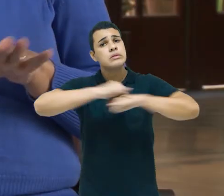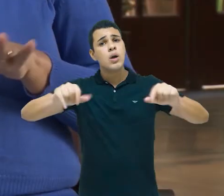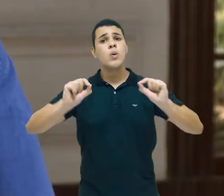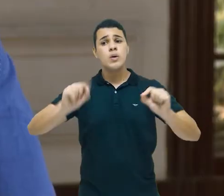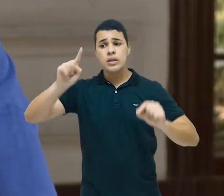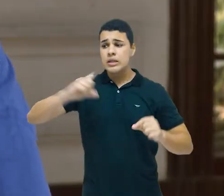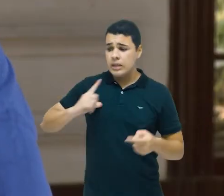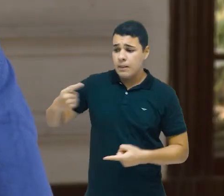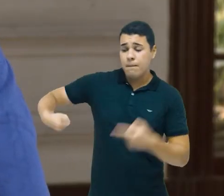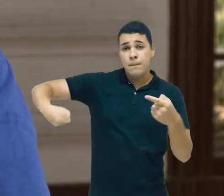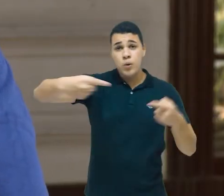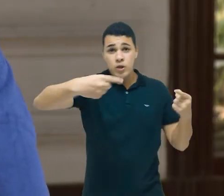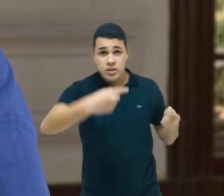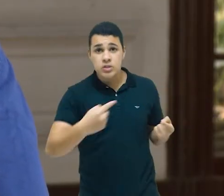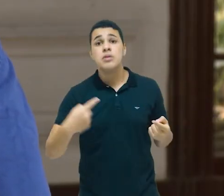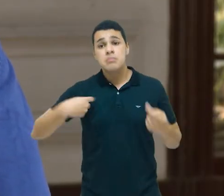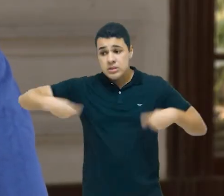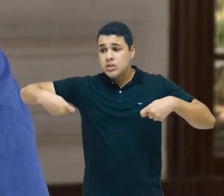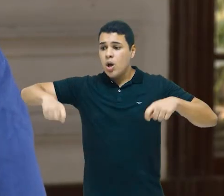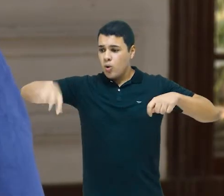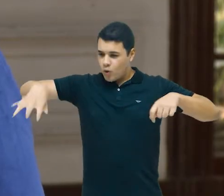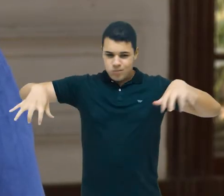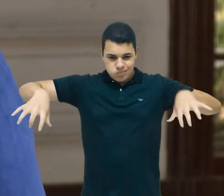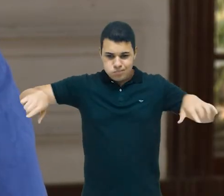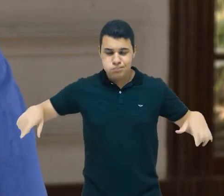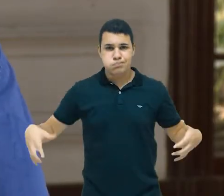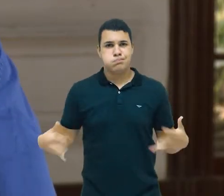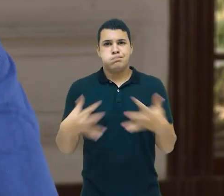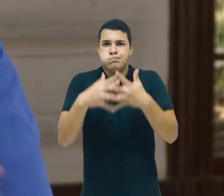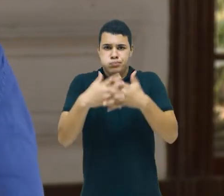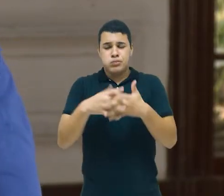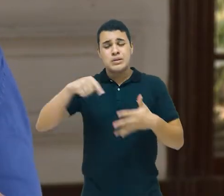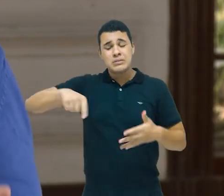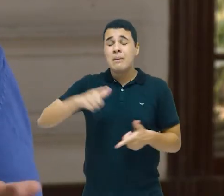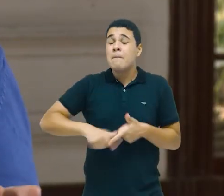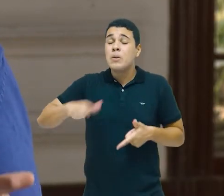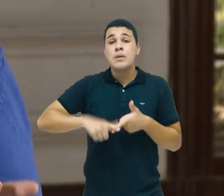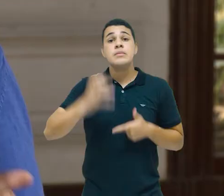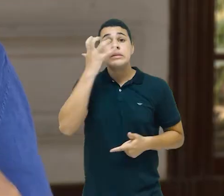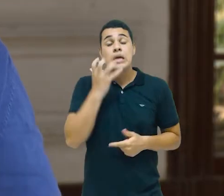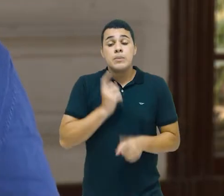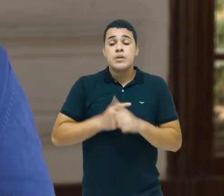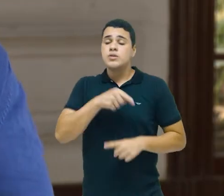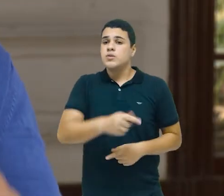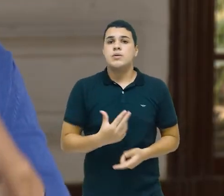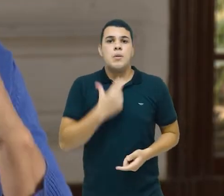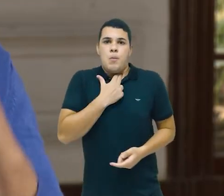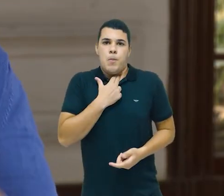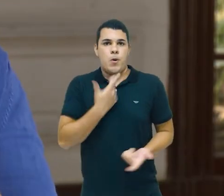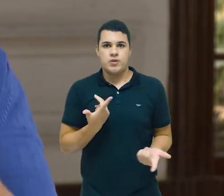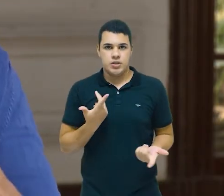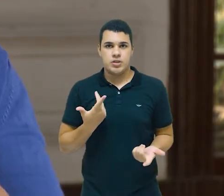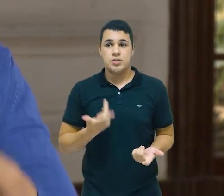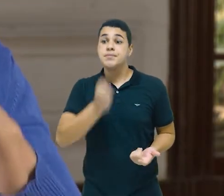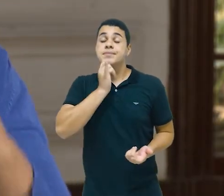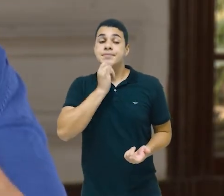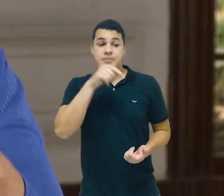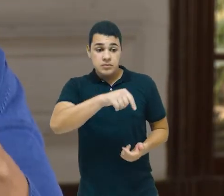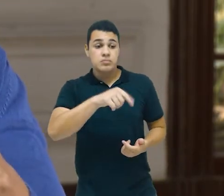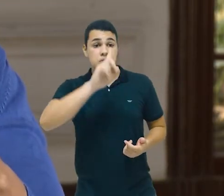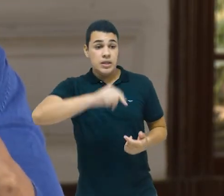competissem. Isso é uma desgraça, porque elas não podem competir. Elas são ambas,